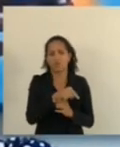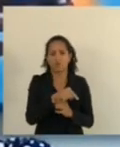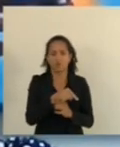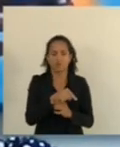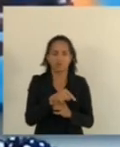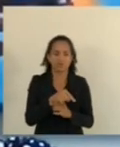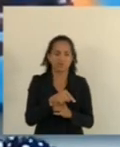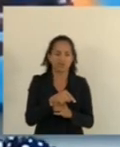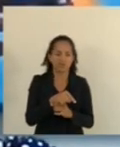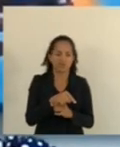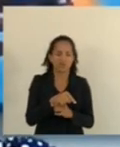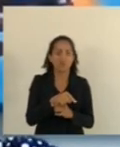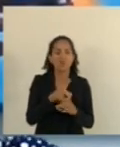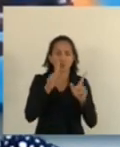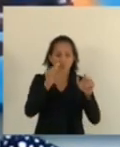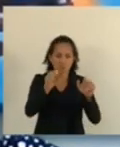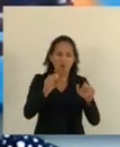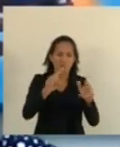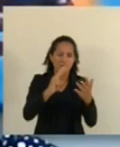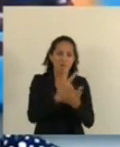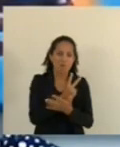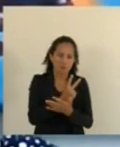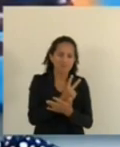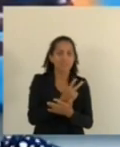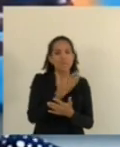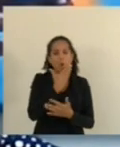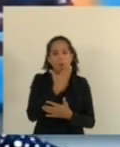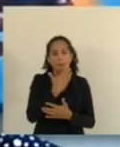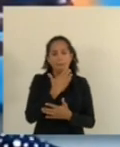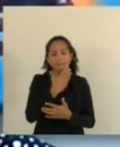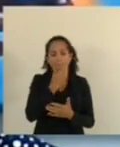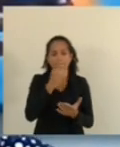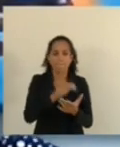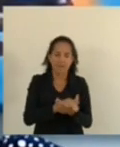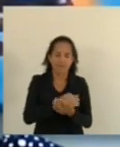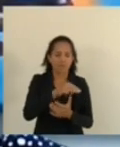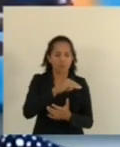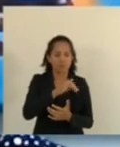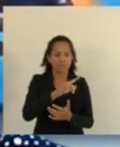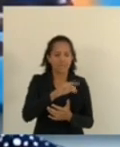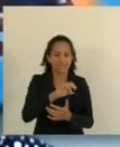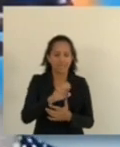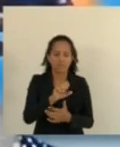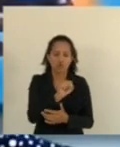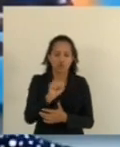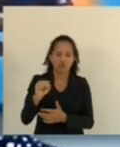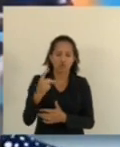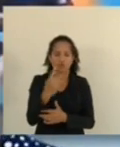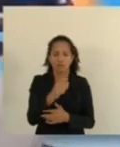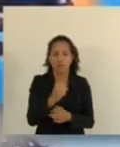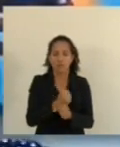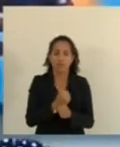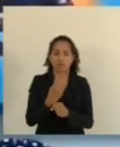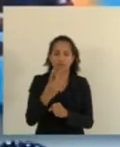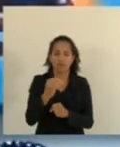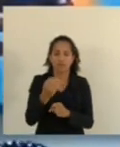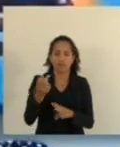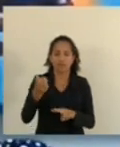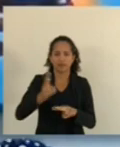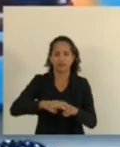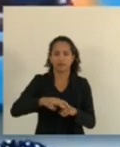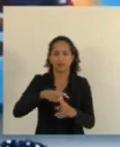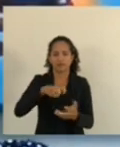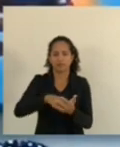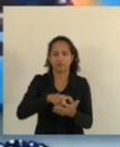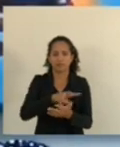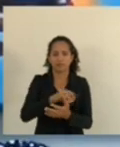da Milena e o sogro que tiveram a pena máxima de 30 anos de reclusão no seu julgamento porque cabe